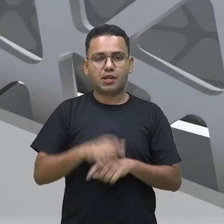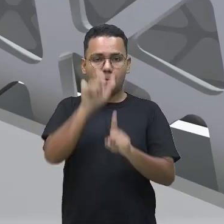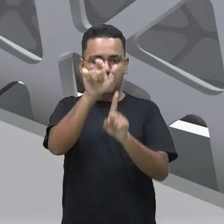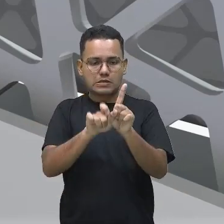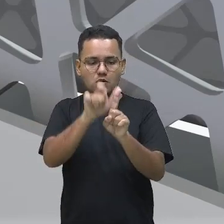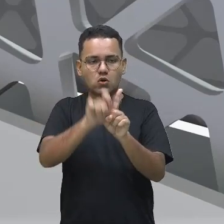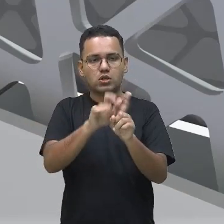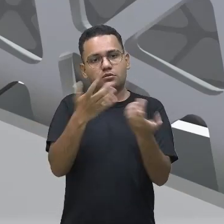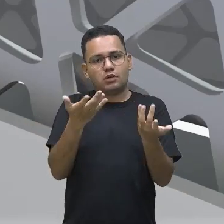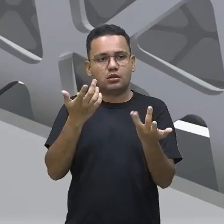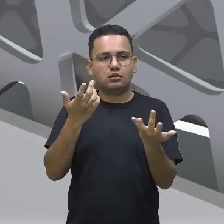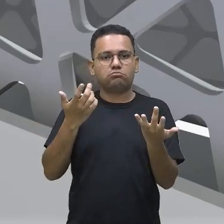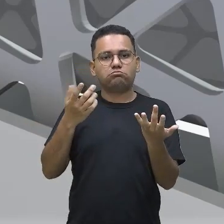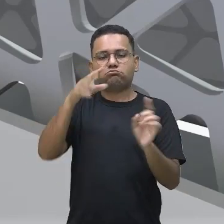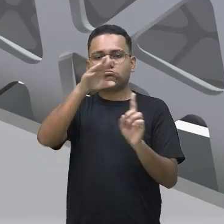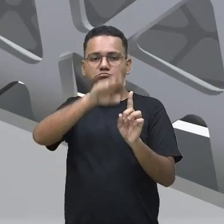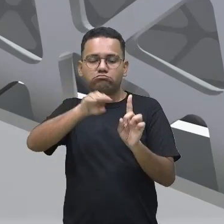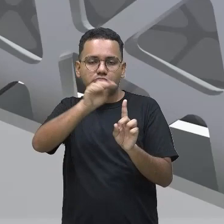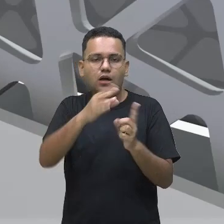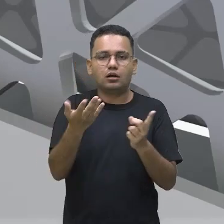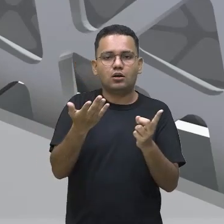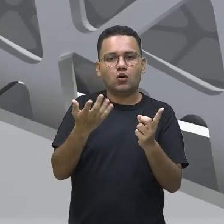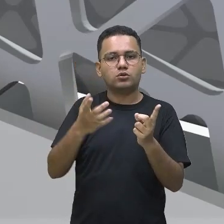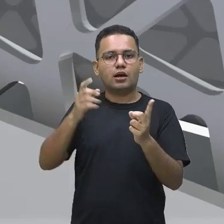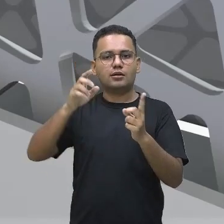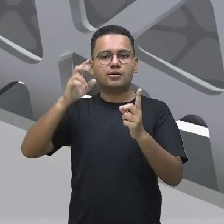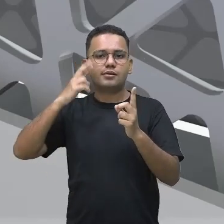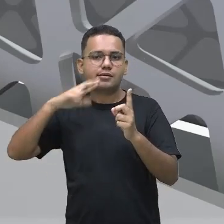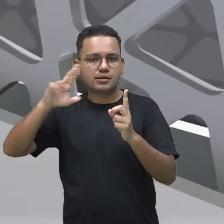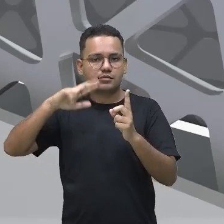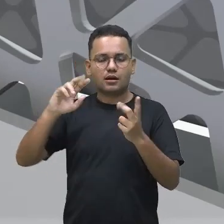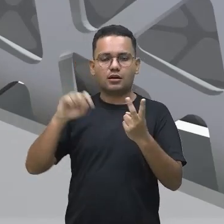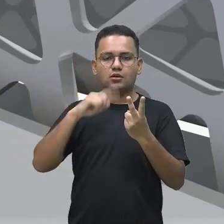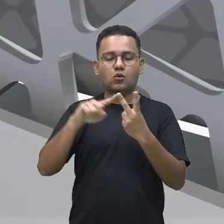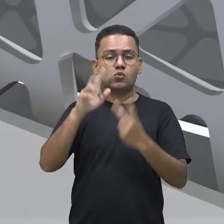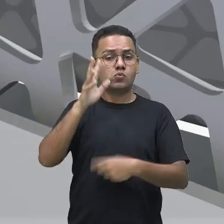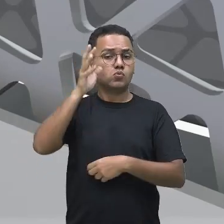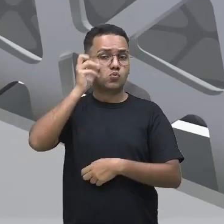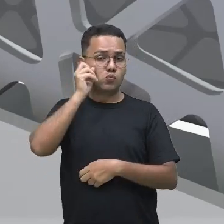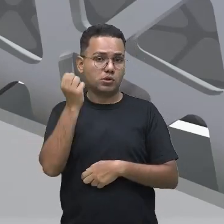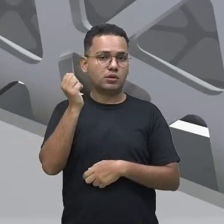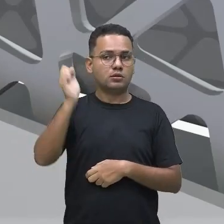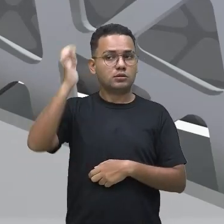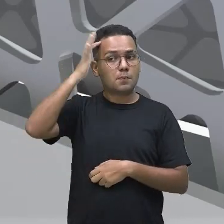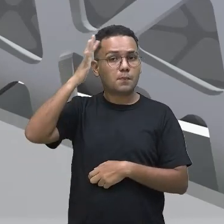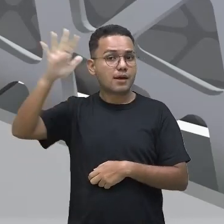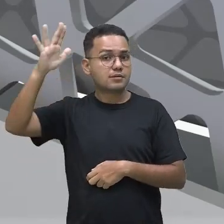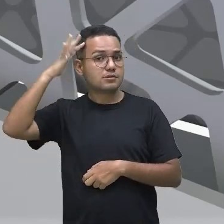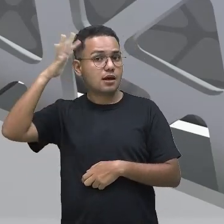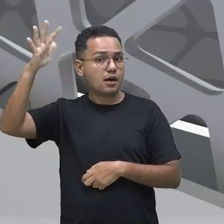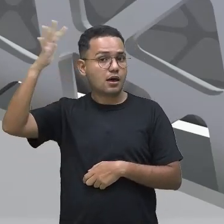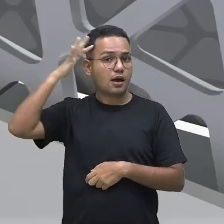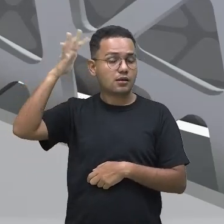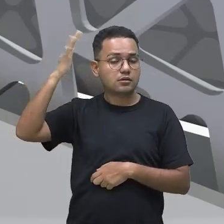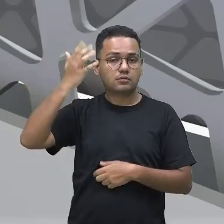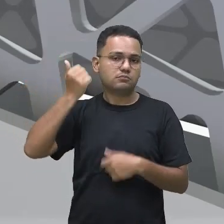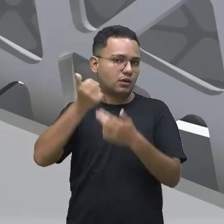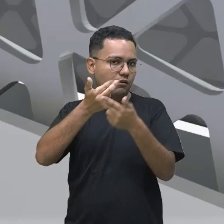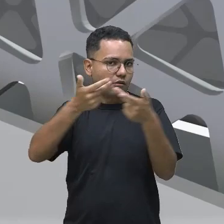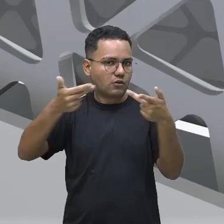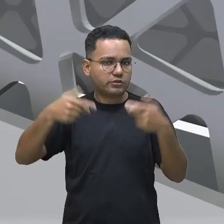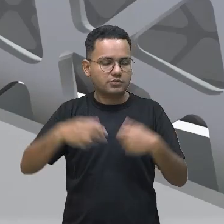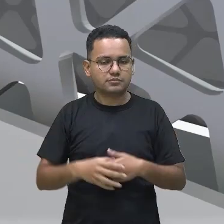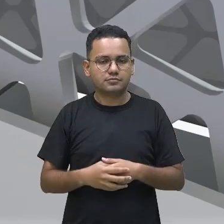a personagem, se ela tiver dormindo, tem um símbolo, se tiver pensando, tem uma luzinha lá em cima, então é